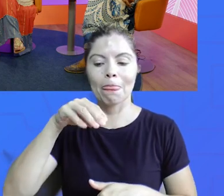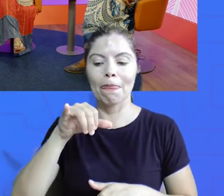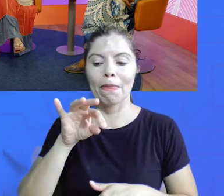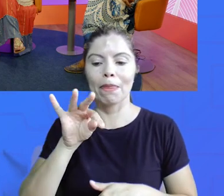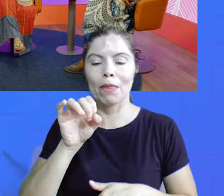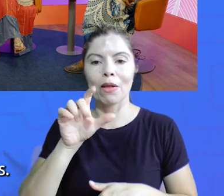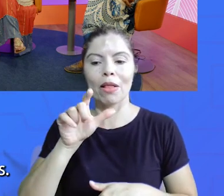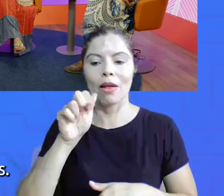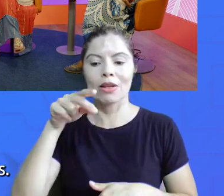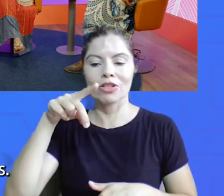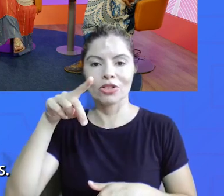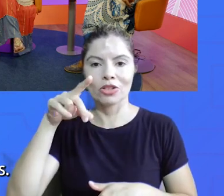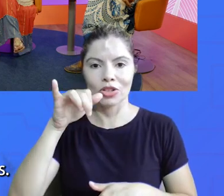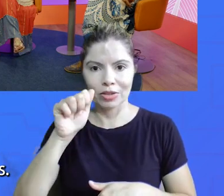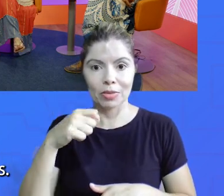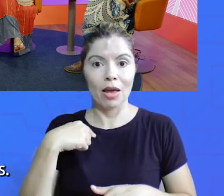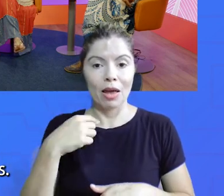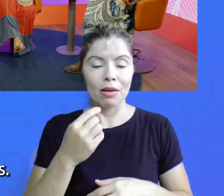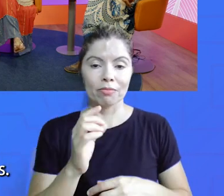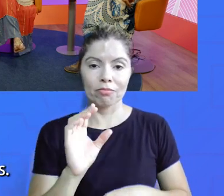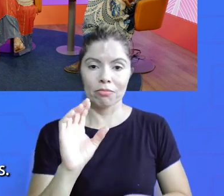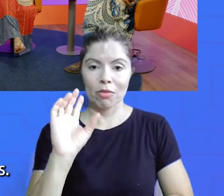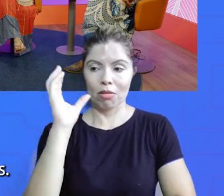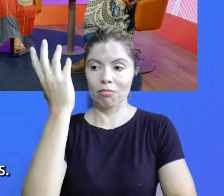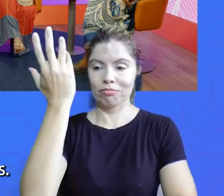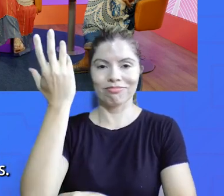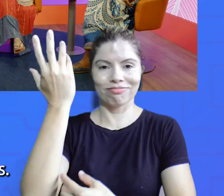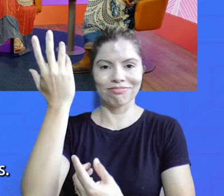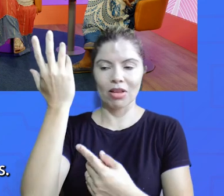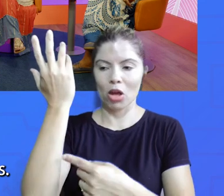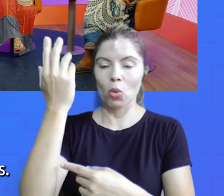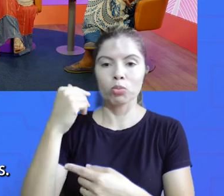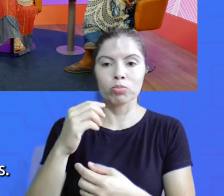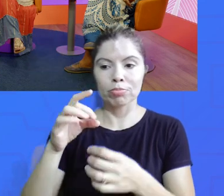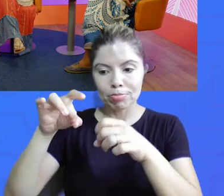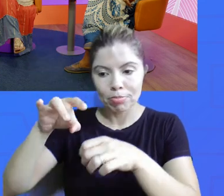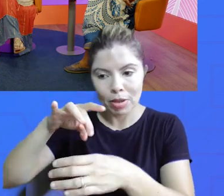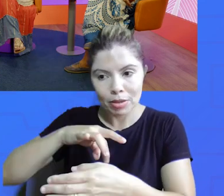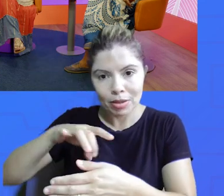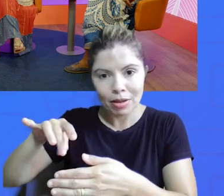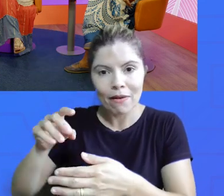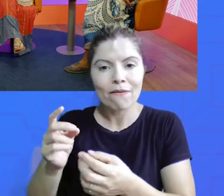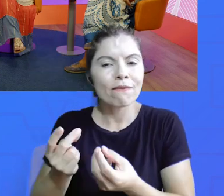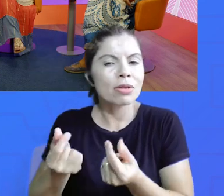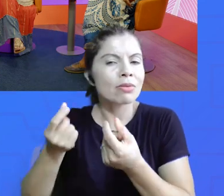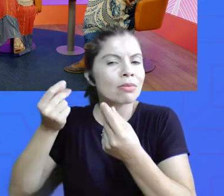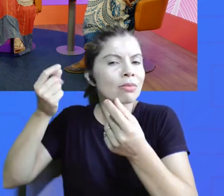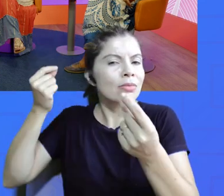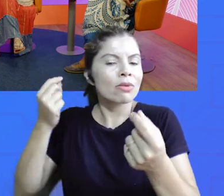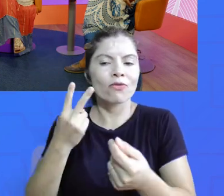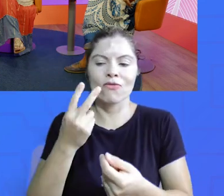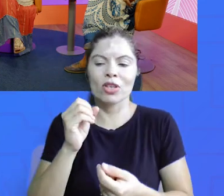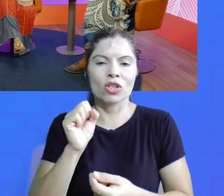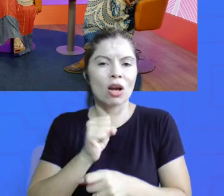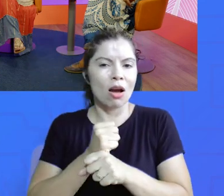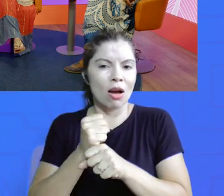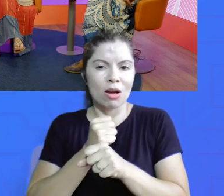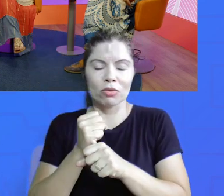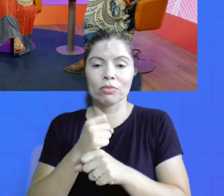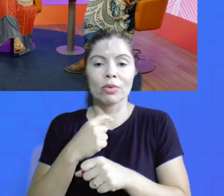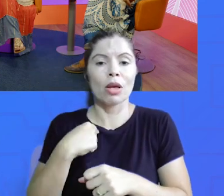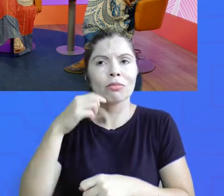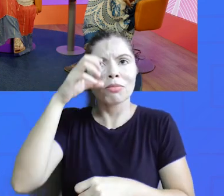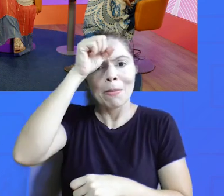Palmitolândia. Planto o palmito aqui há quase 20 anos. E nesse período todo, a gente